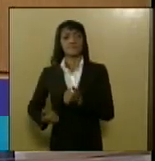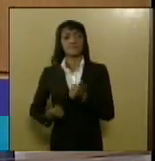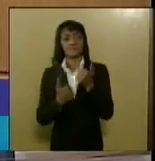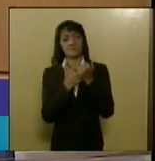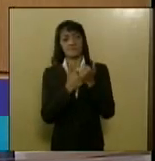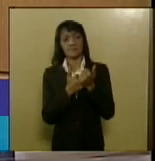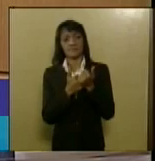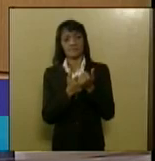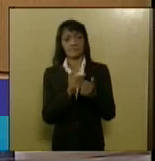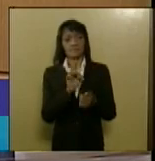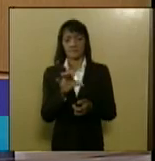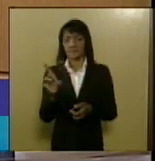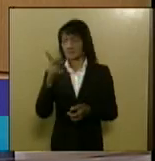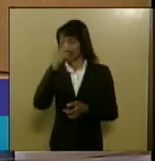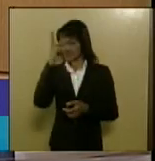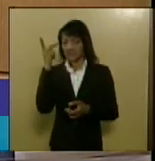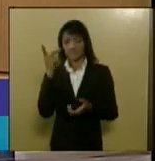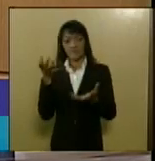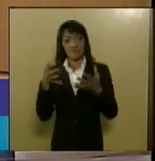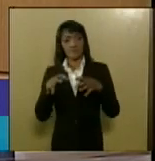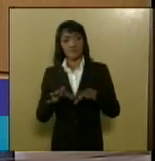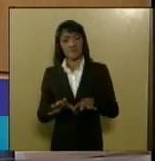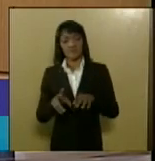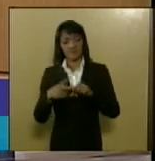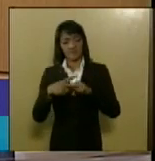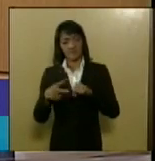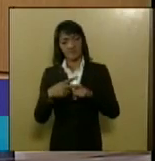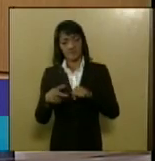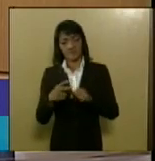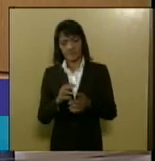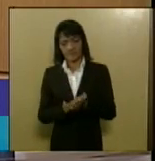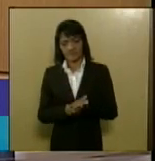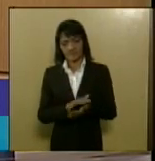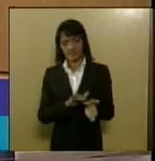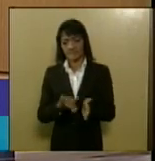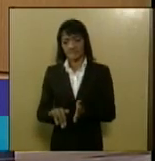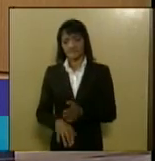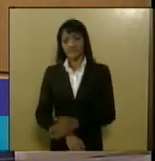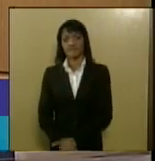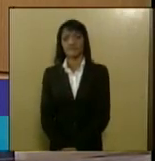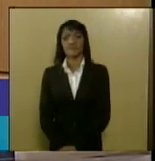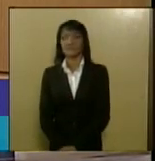para os indivíduos que querem deixar de fumar o próximo por favor